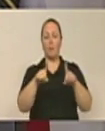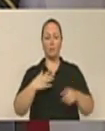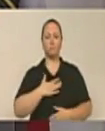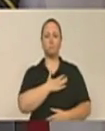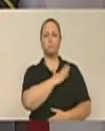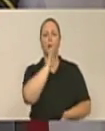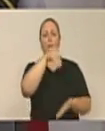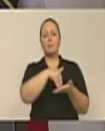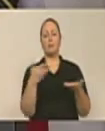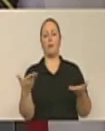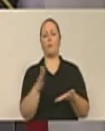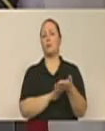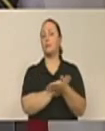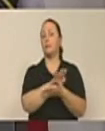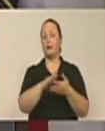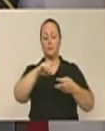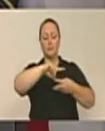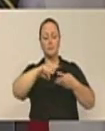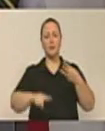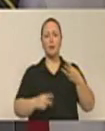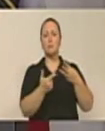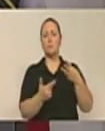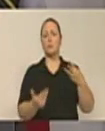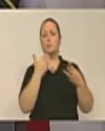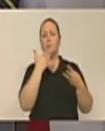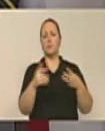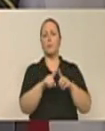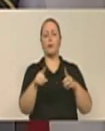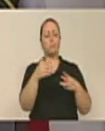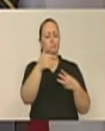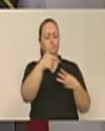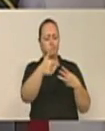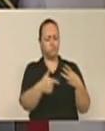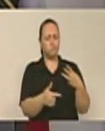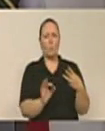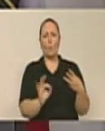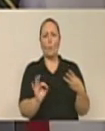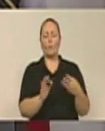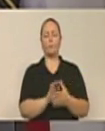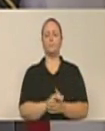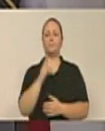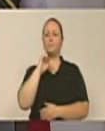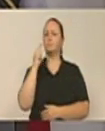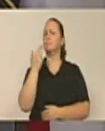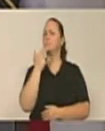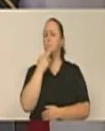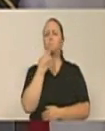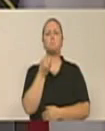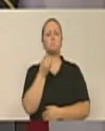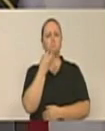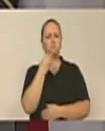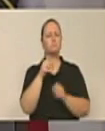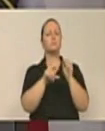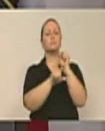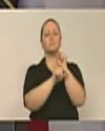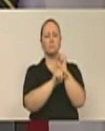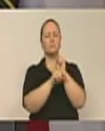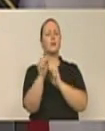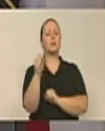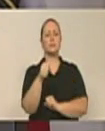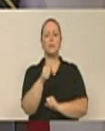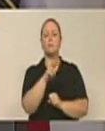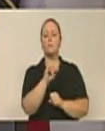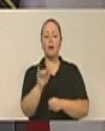nenhuma, infelizmente. A secretária nos atendeu muito bem, como sempre, como sempre faz, por sinal, disse que vai se empenhar em ajudar a plantar